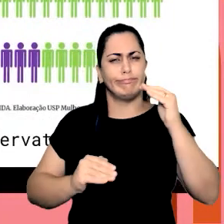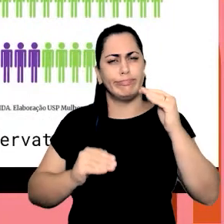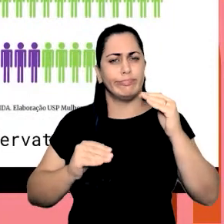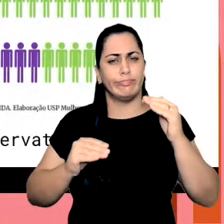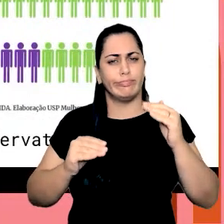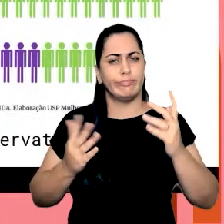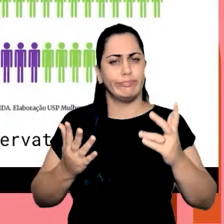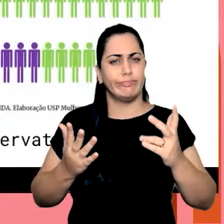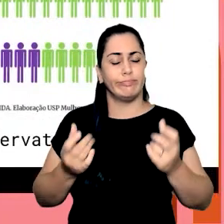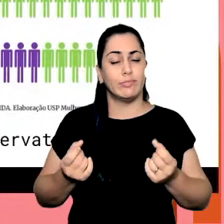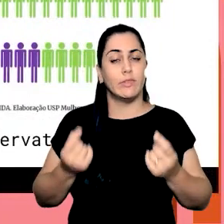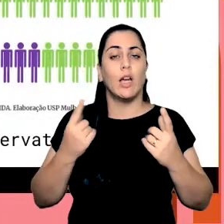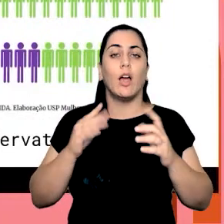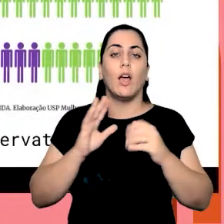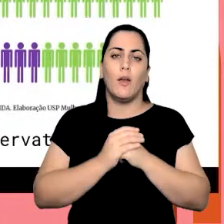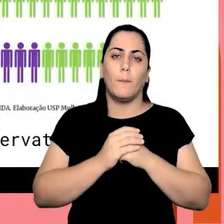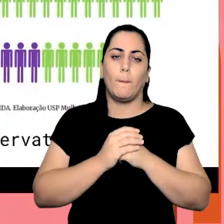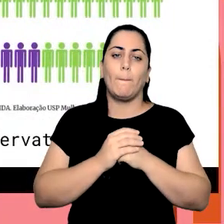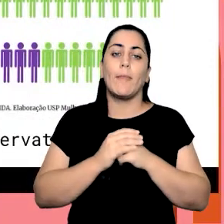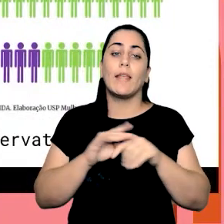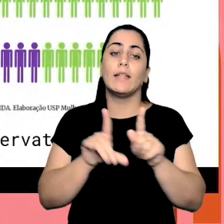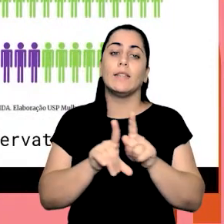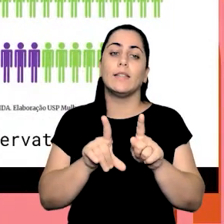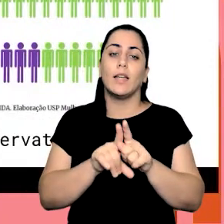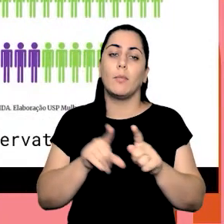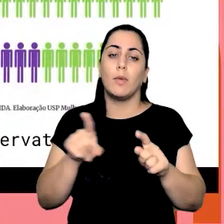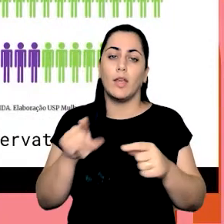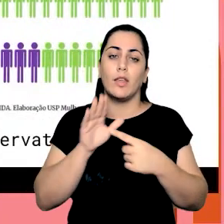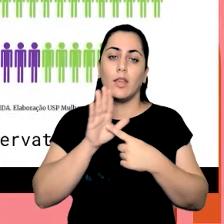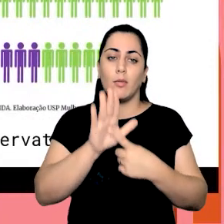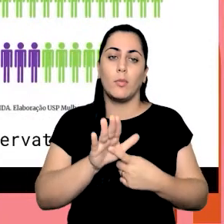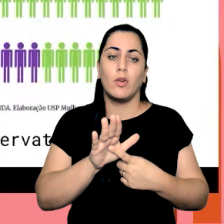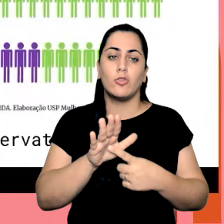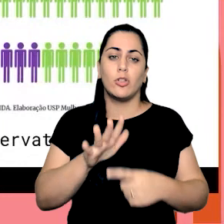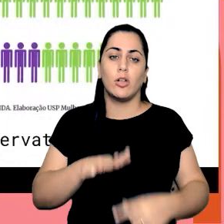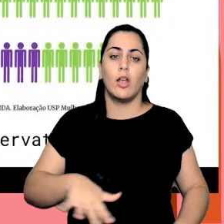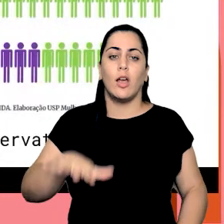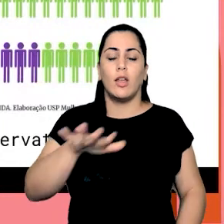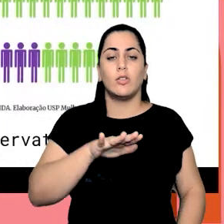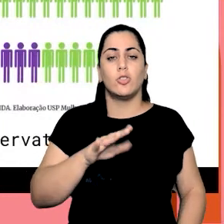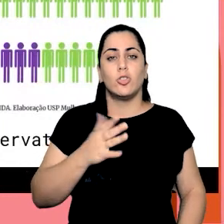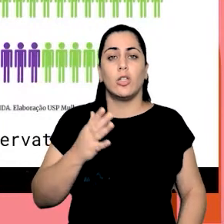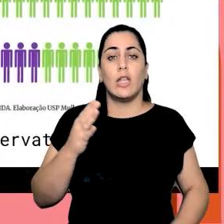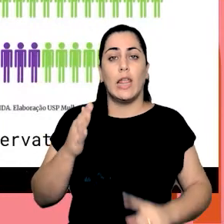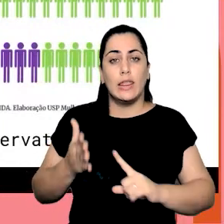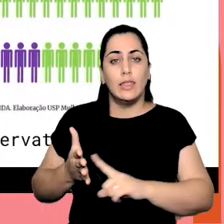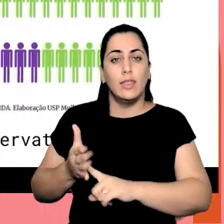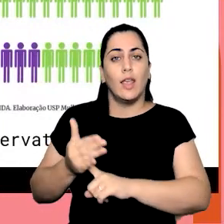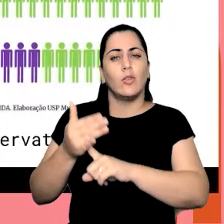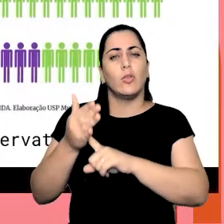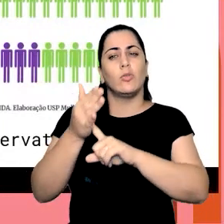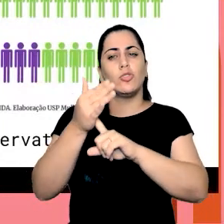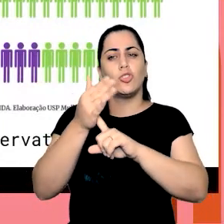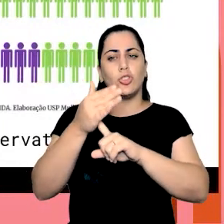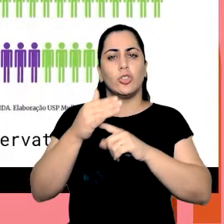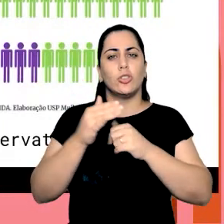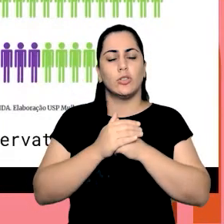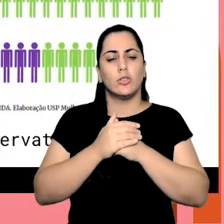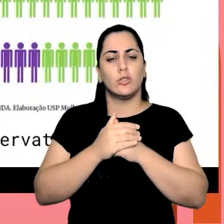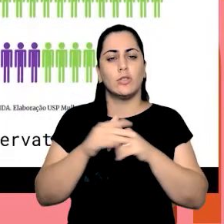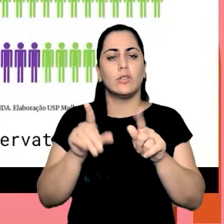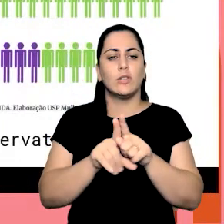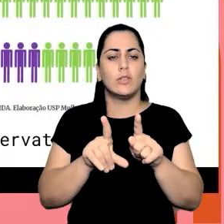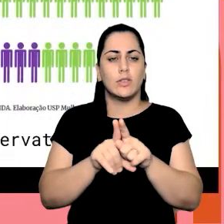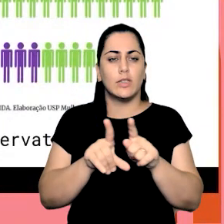a gente já vem observando e aí ele ainda traz aqui na área de ciência das áreas de tecnologia das áreas das